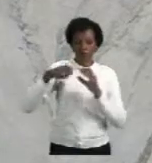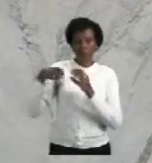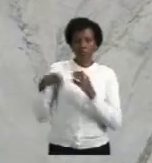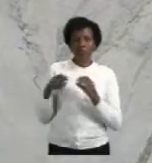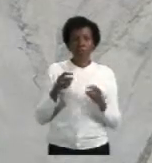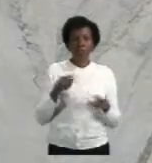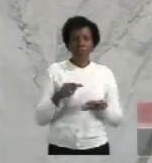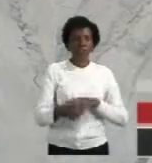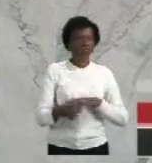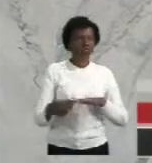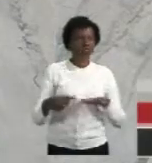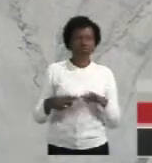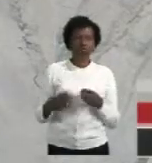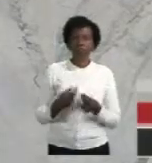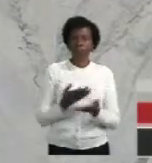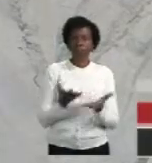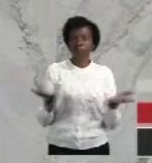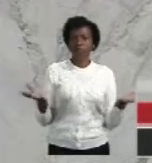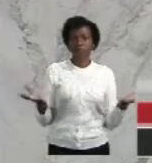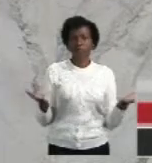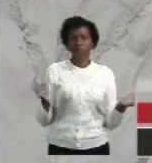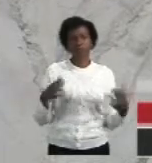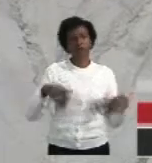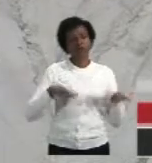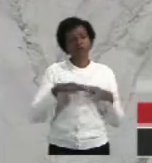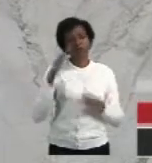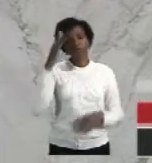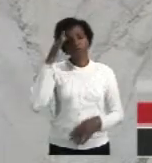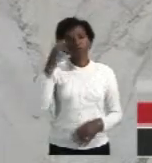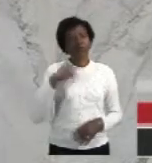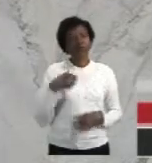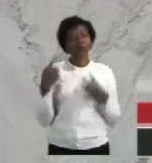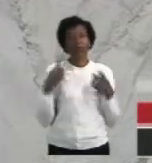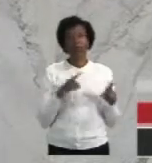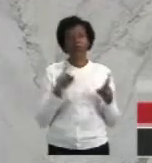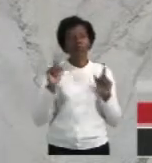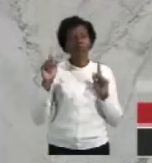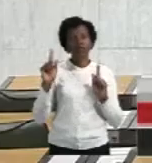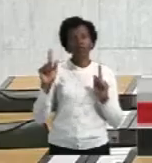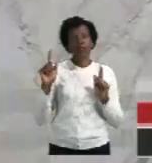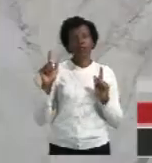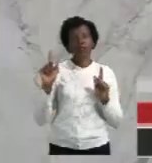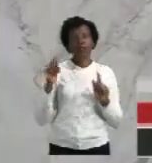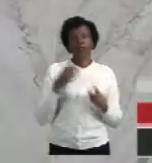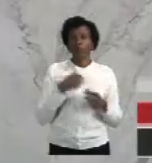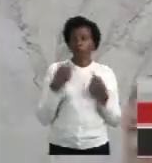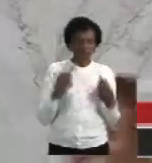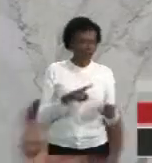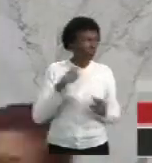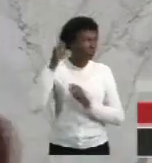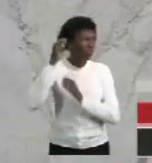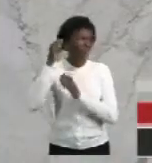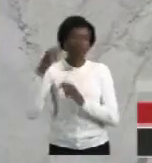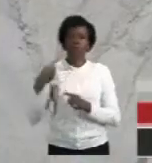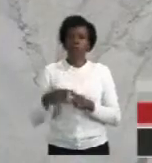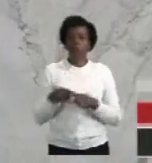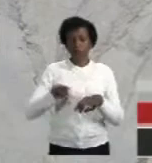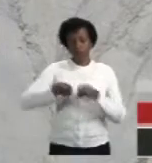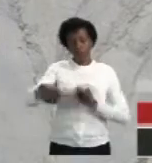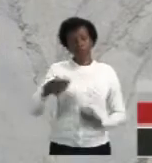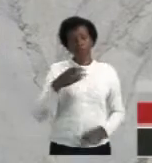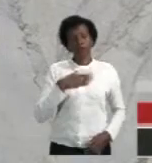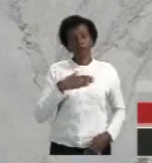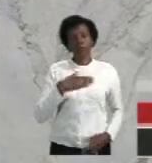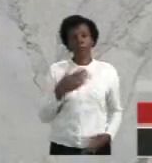porque todo mundo sabe que eu sou contra a greve, sou contra manifestações, pelo meu princípio, pela minha formação, eu sou assim.